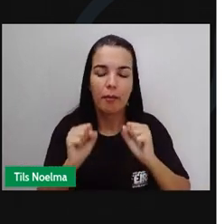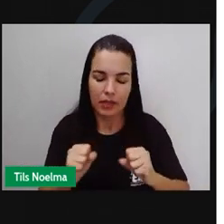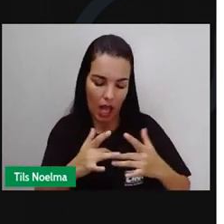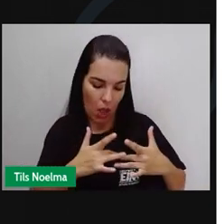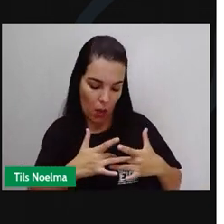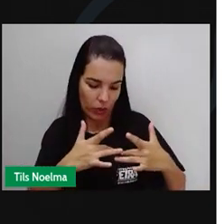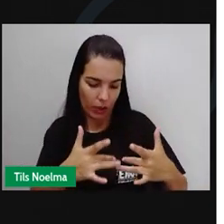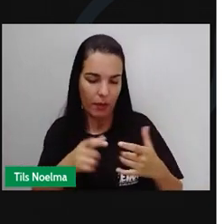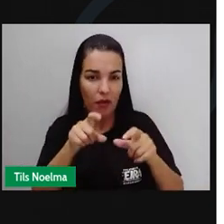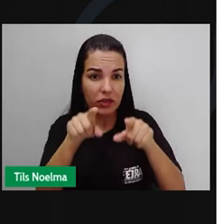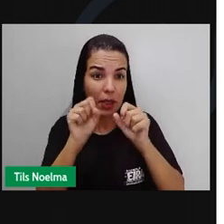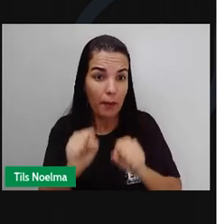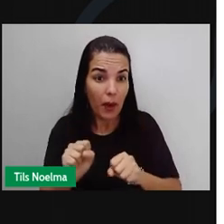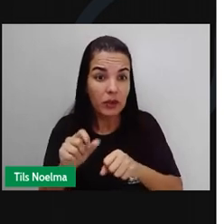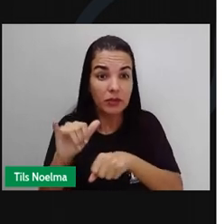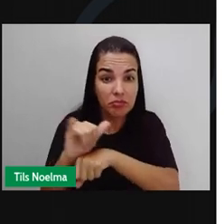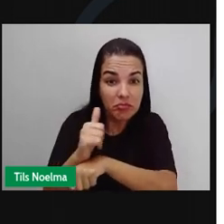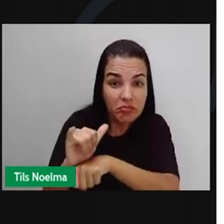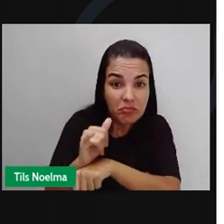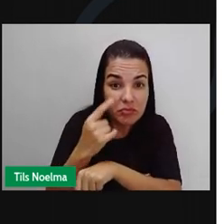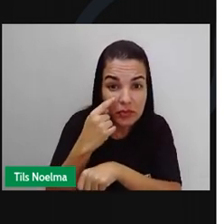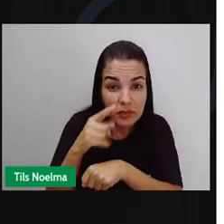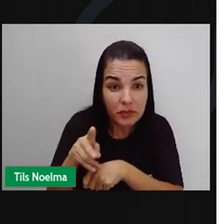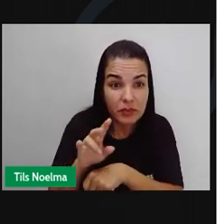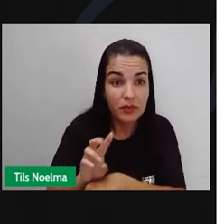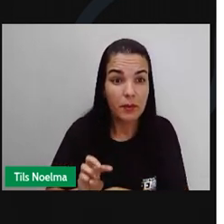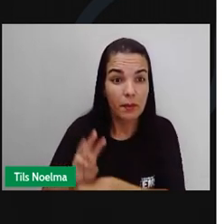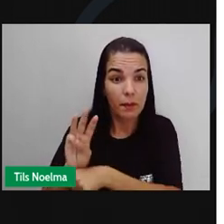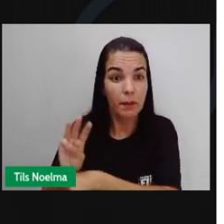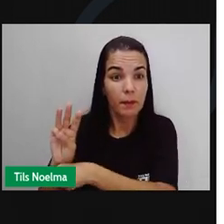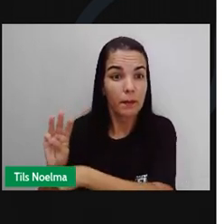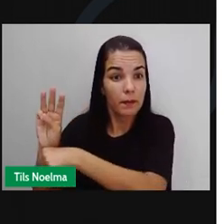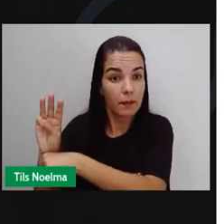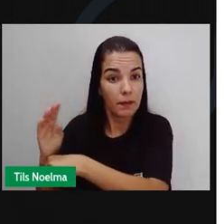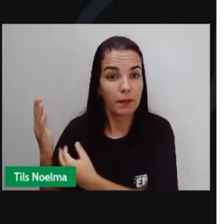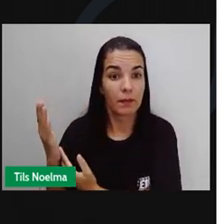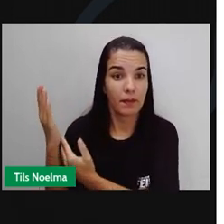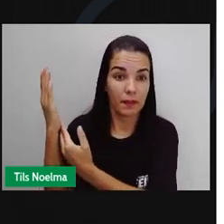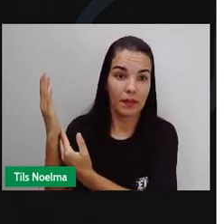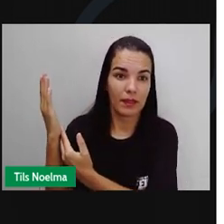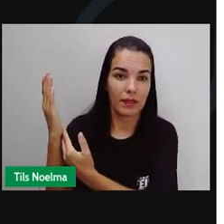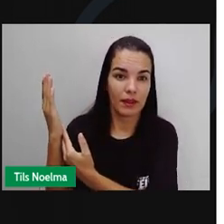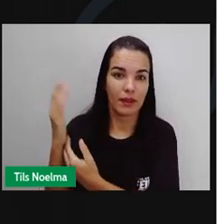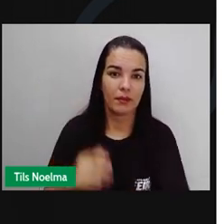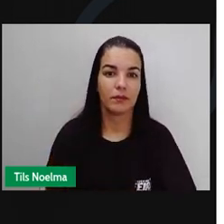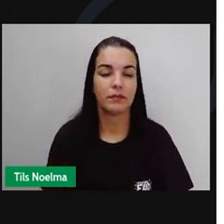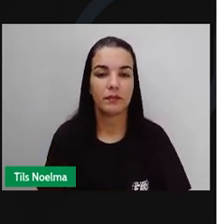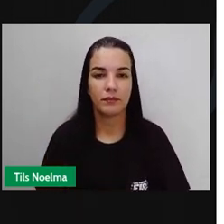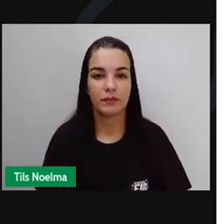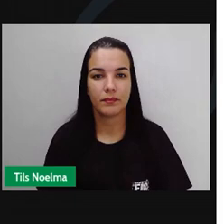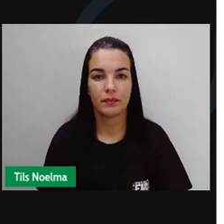receber informações sobre a Amazônia e outros temas socioambientais, acesse o site da Repórter Brasil.